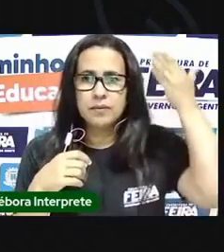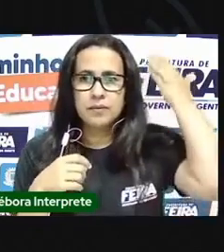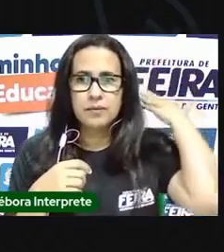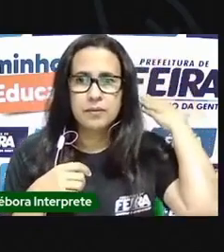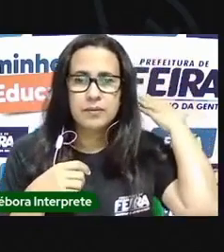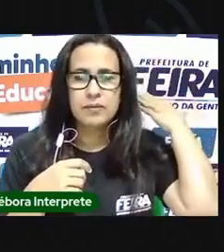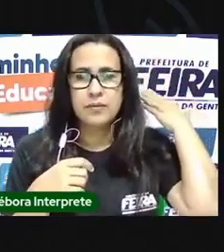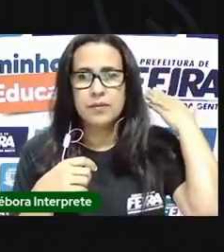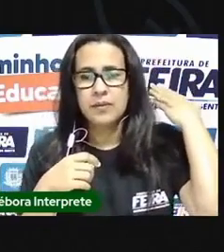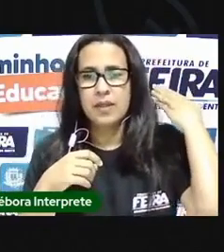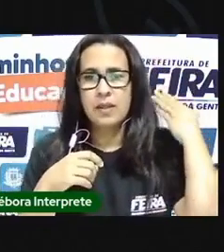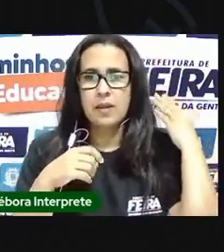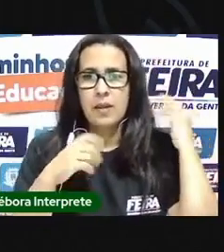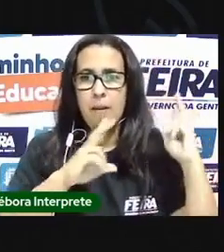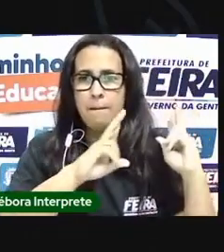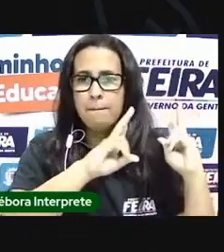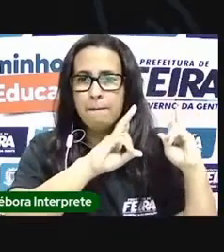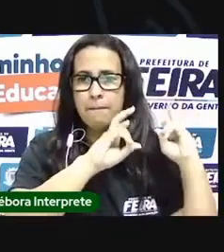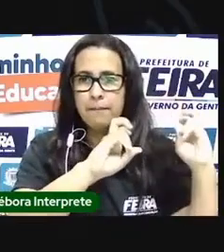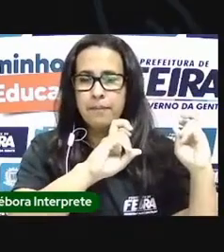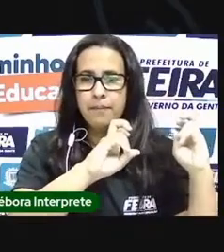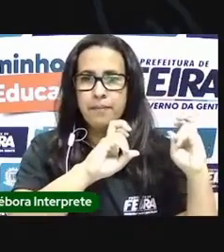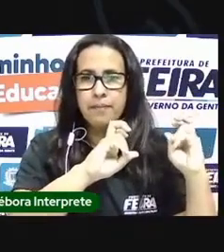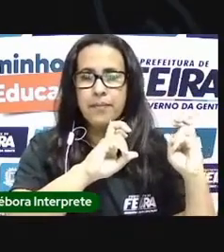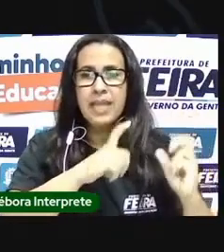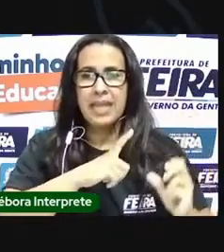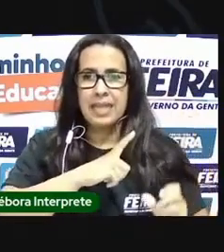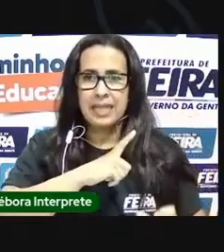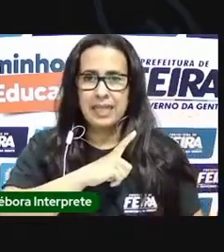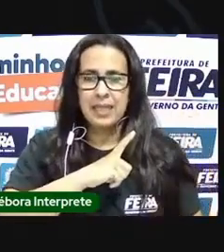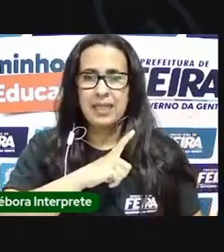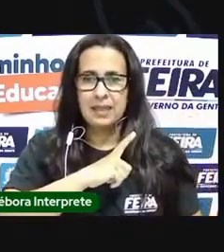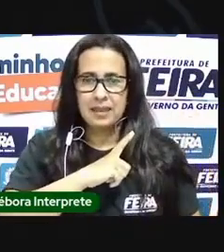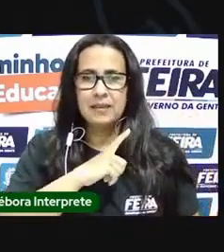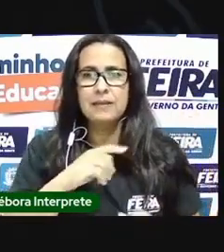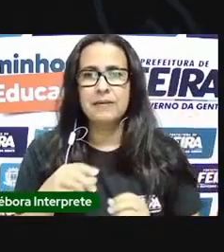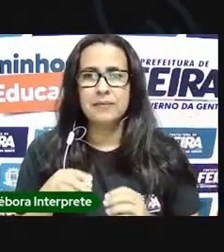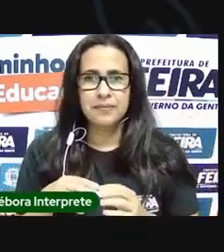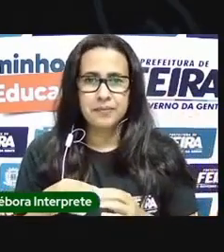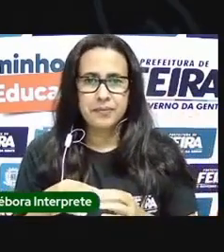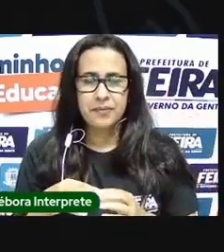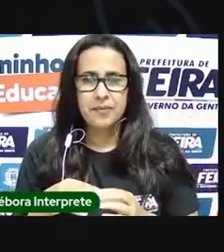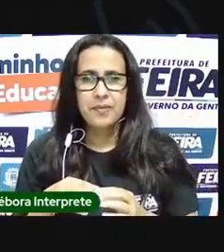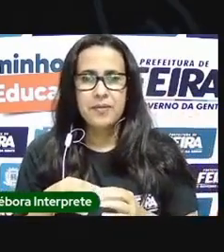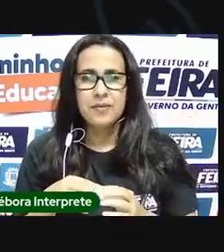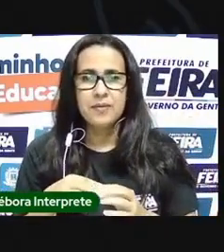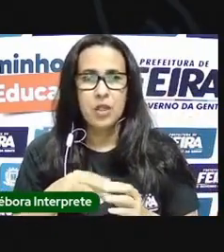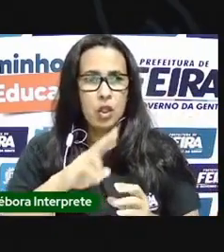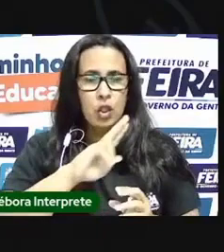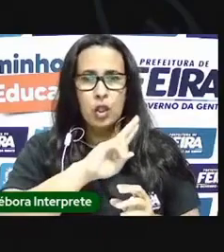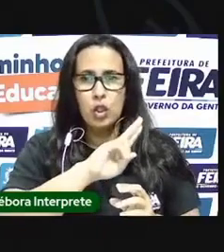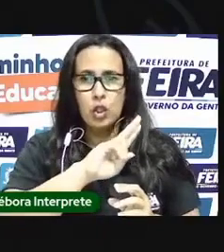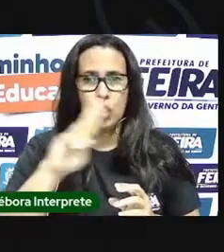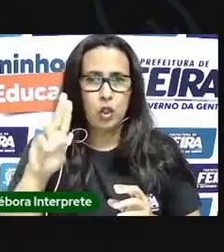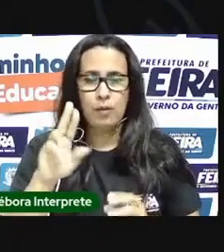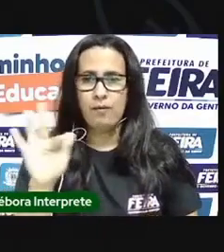podem visualizar um painel no qual há logomarcas da Prefeitura